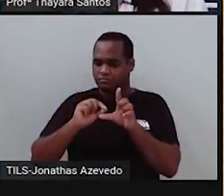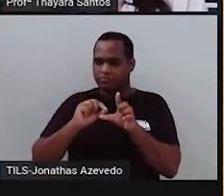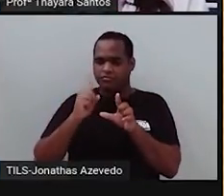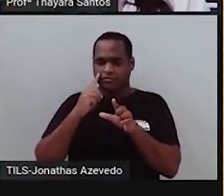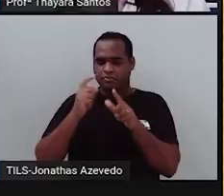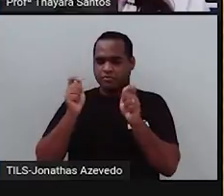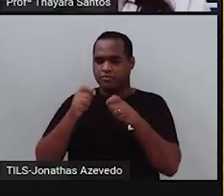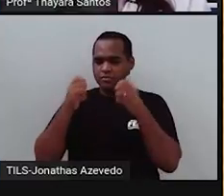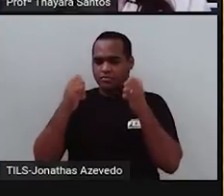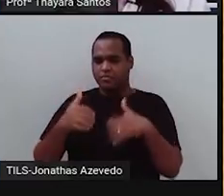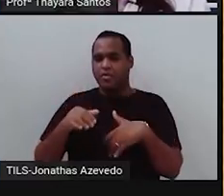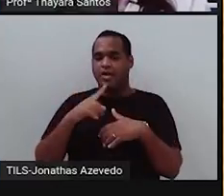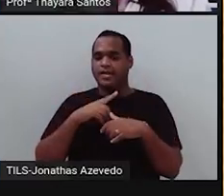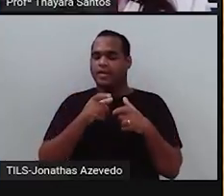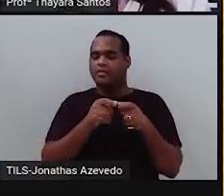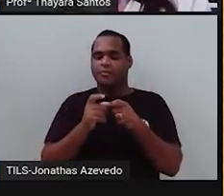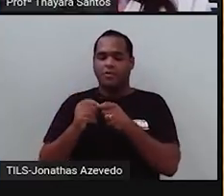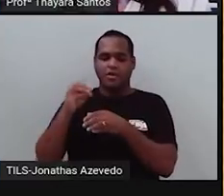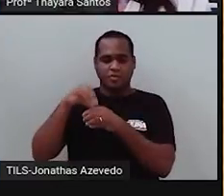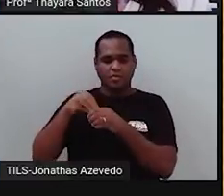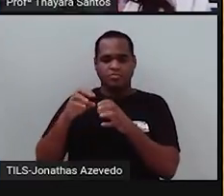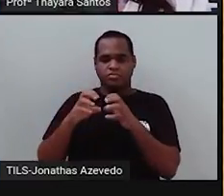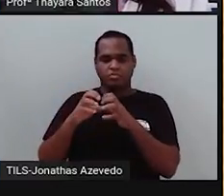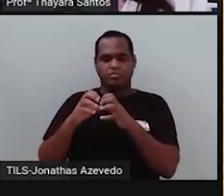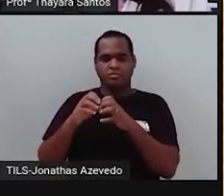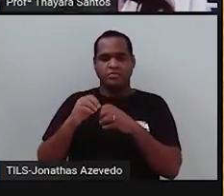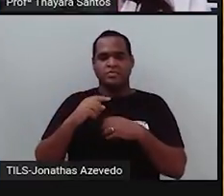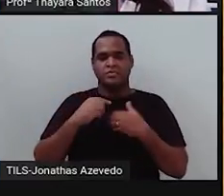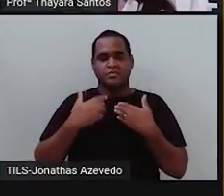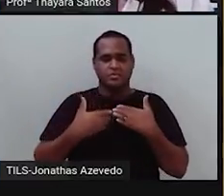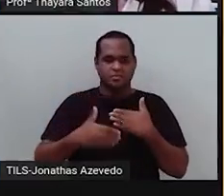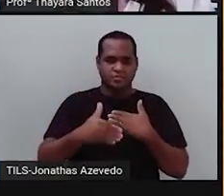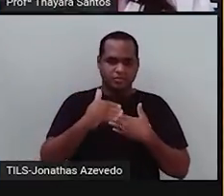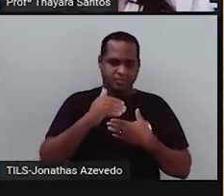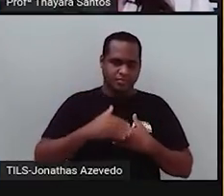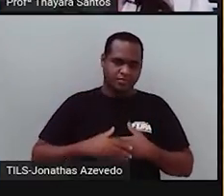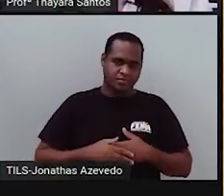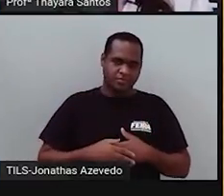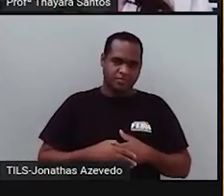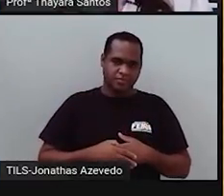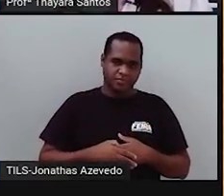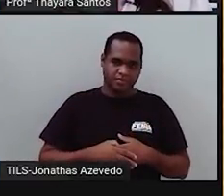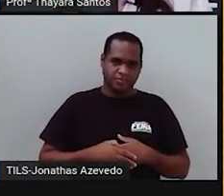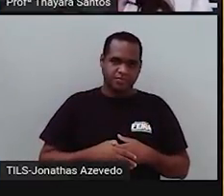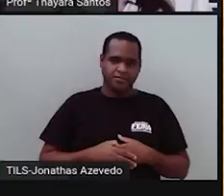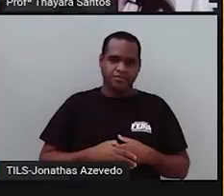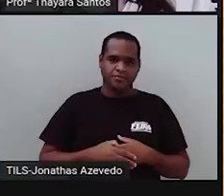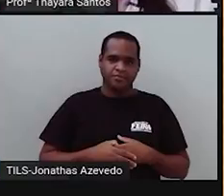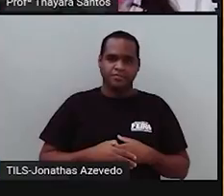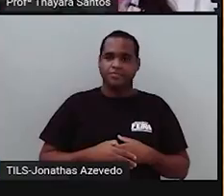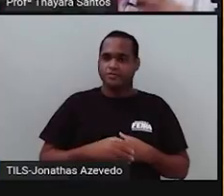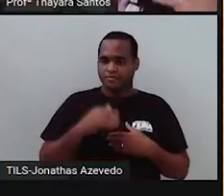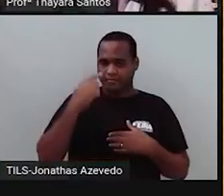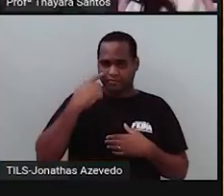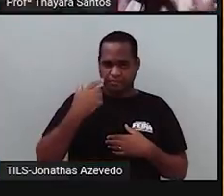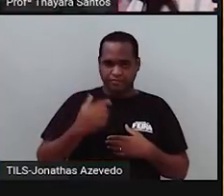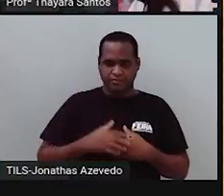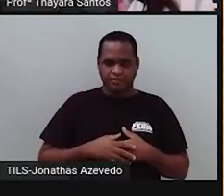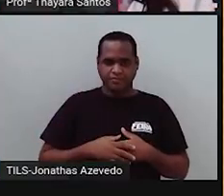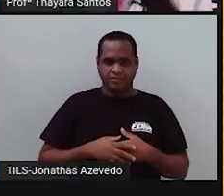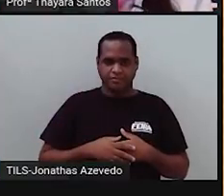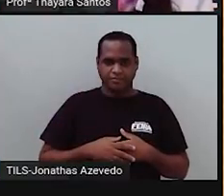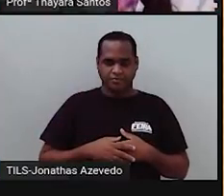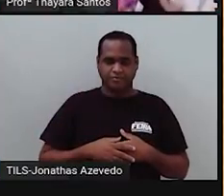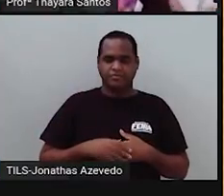ervilhas com sementes rugosas. Vocês vão entender melhor nesse esquema que eu preparei para vocês. Então, o que foi que aconteceu?